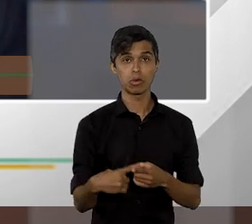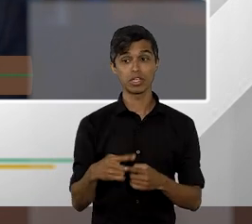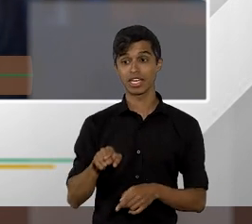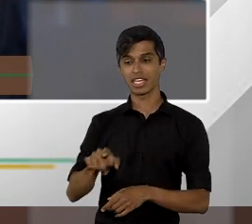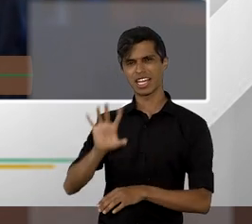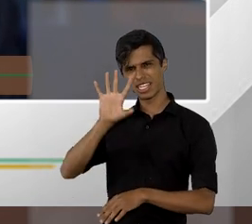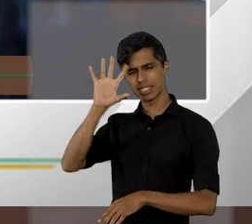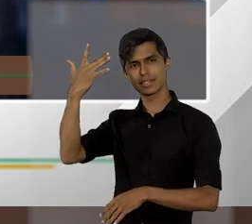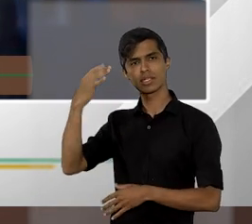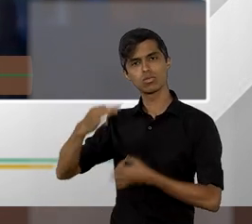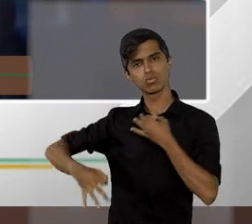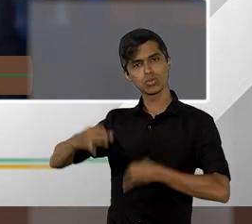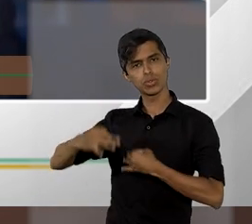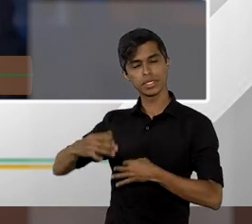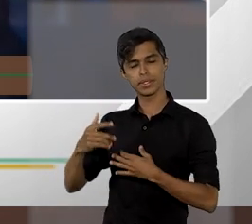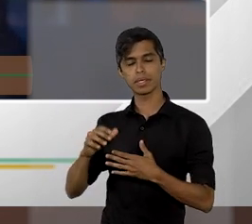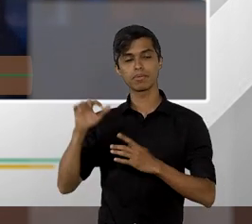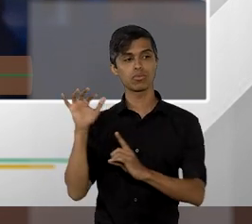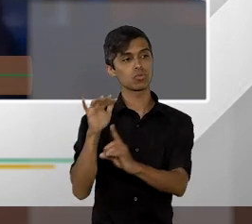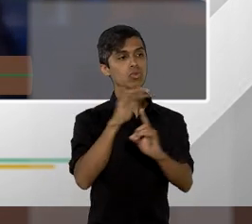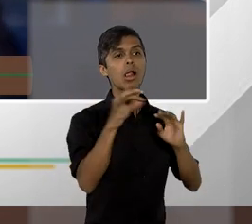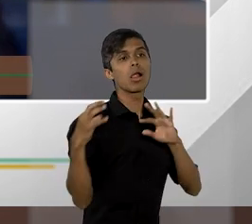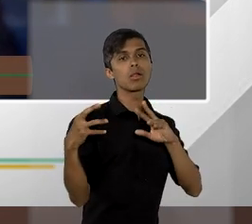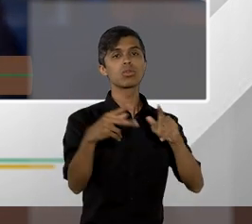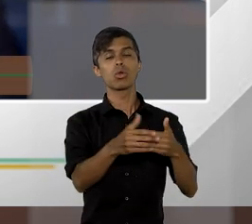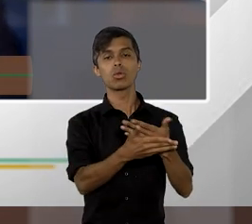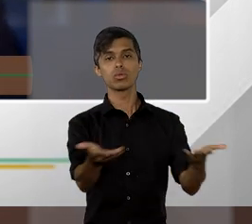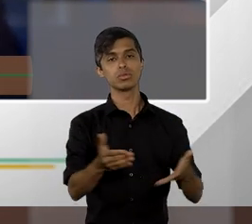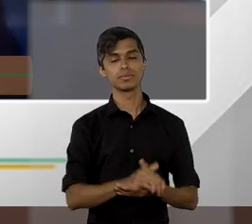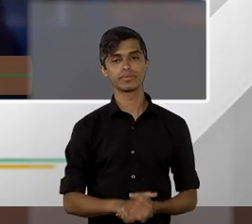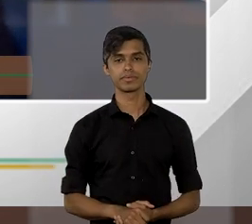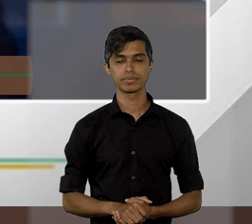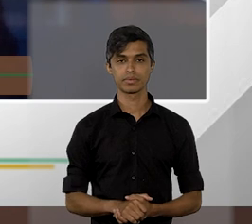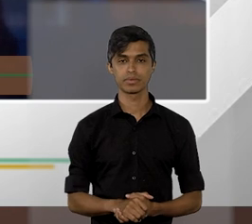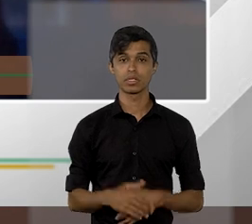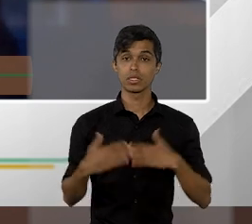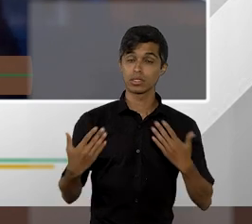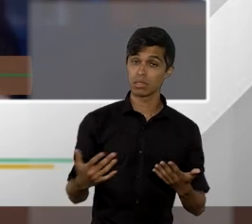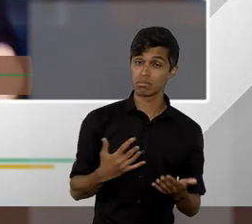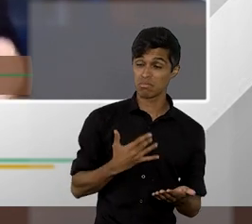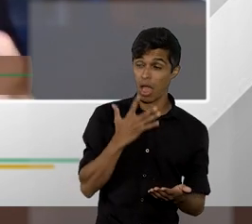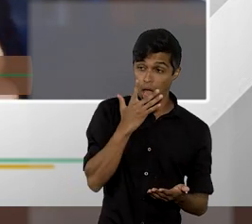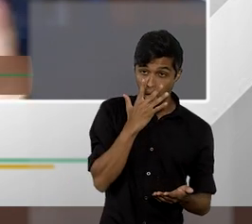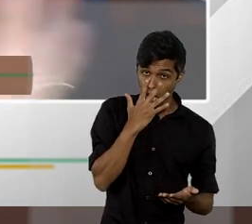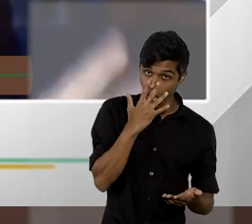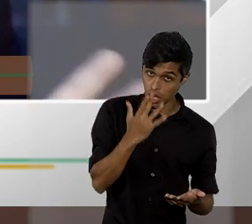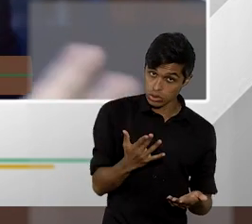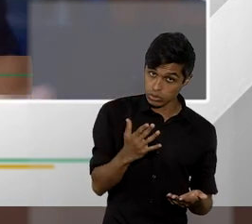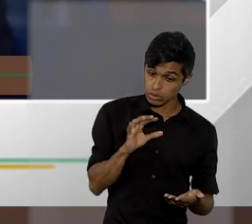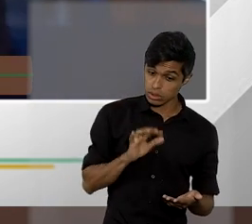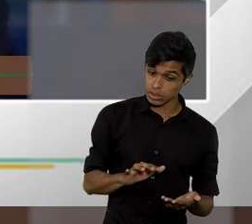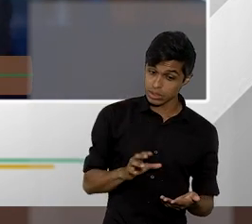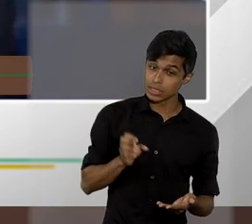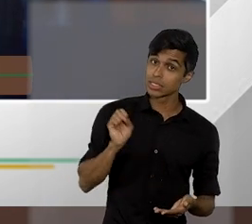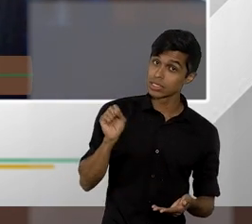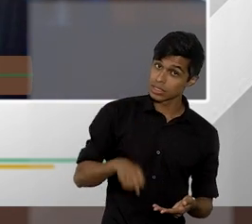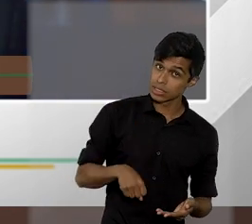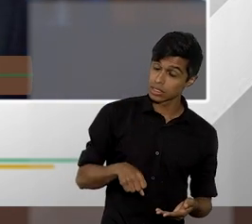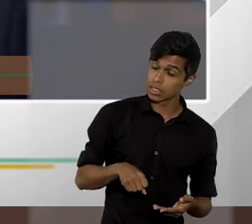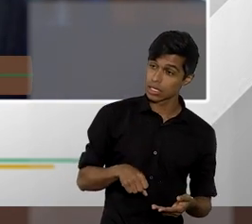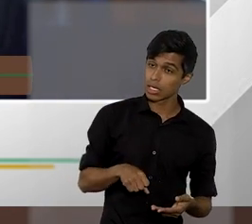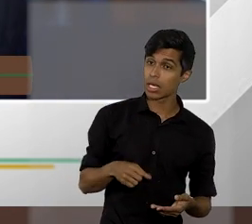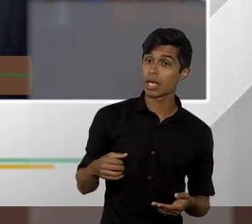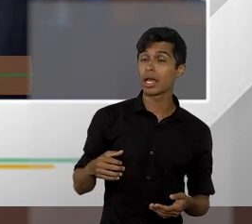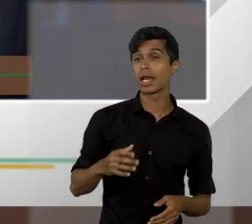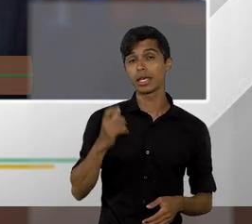jurídico, daquela questão jurídica ali posta. Então, me parece que é essa, a grosso